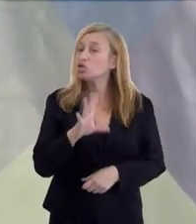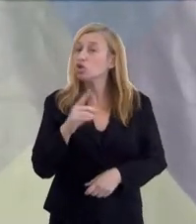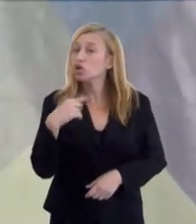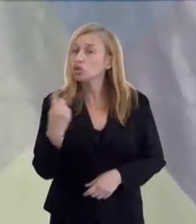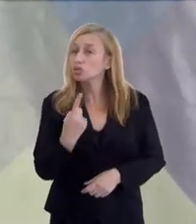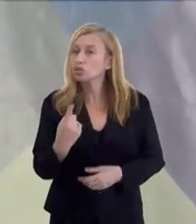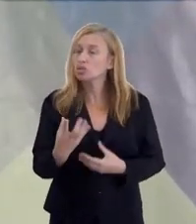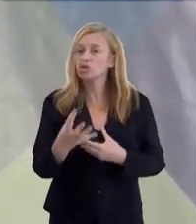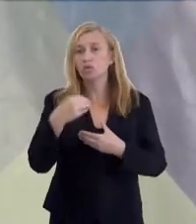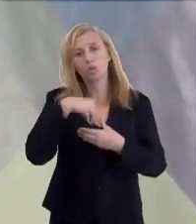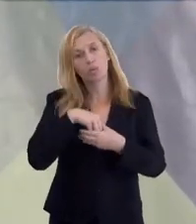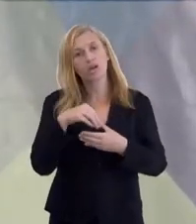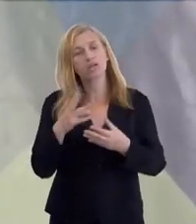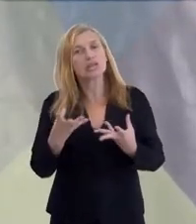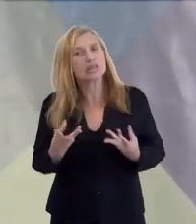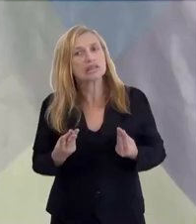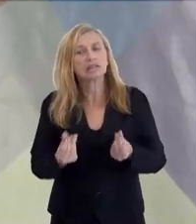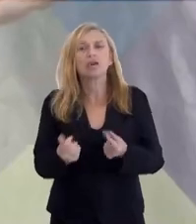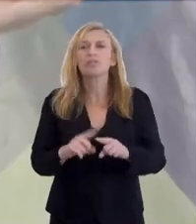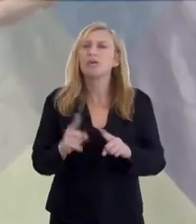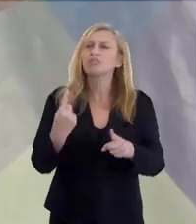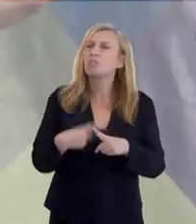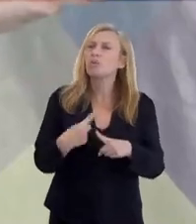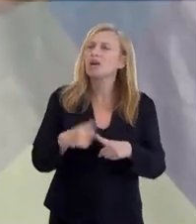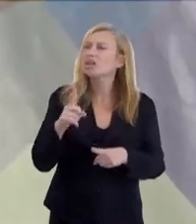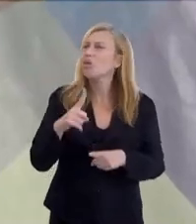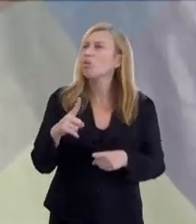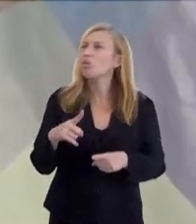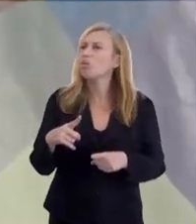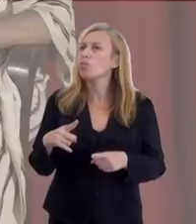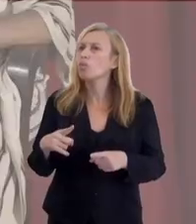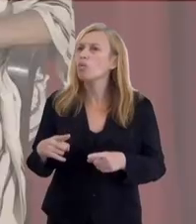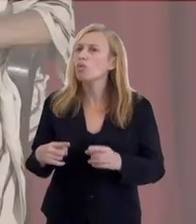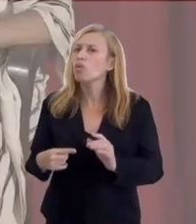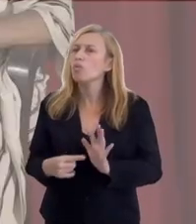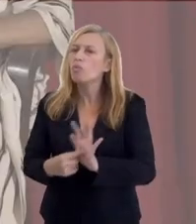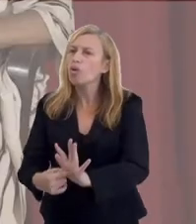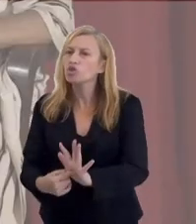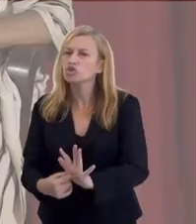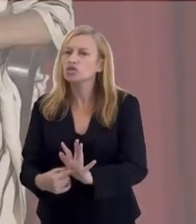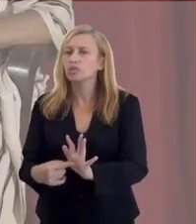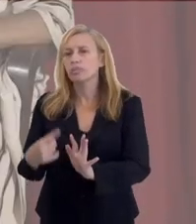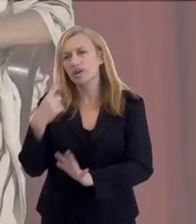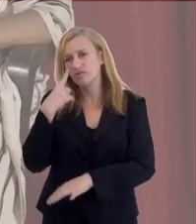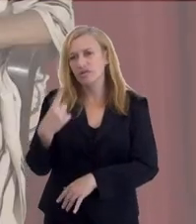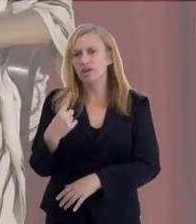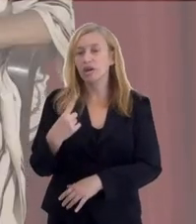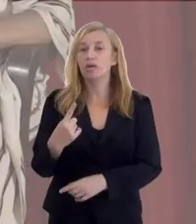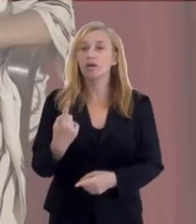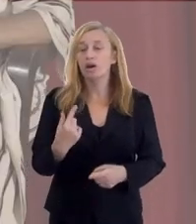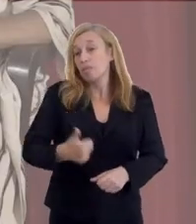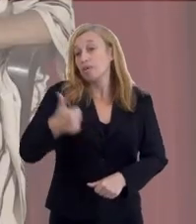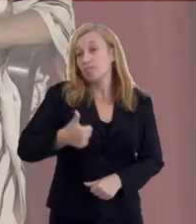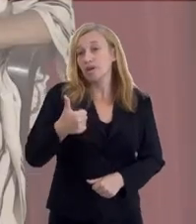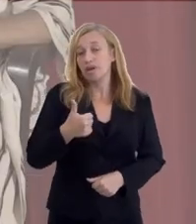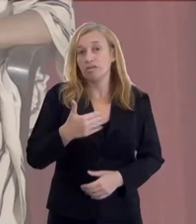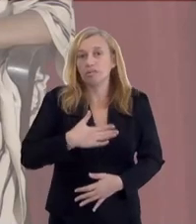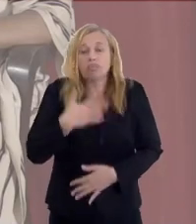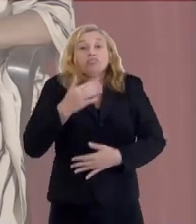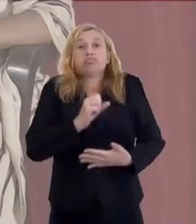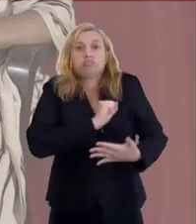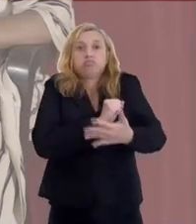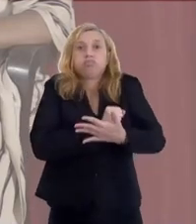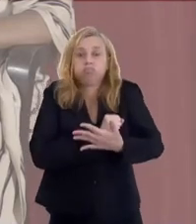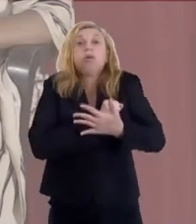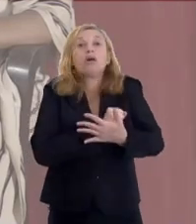a gente guarde alguma sensibilidade. Mas por que ele não aparece para se despedir de mim? Porque, primeiro, pode matar a pessoa do coração, porque a pessoa